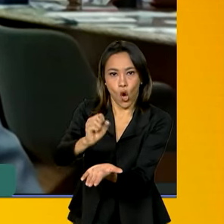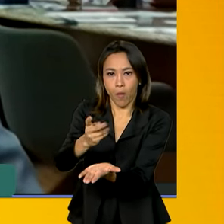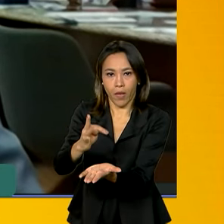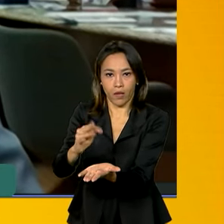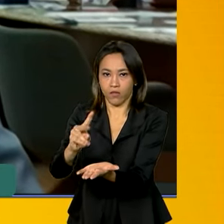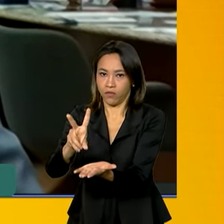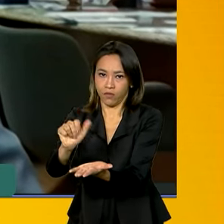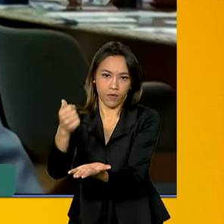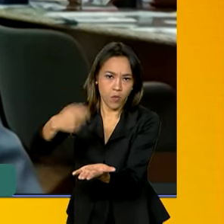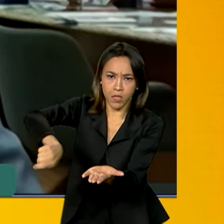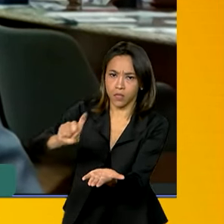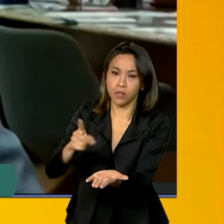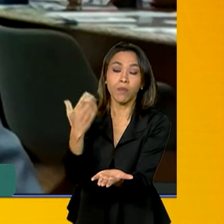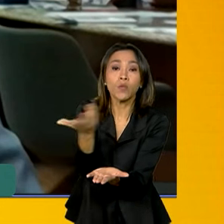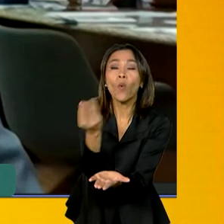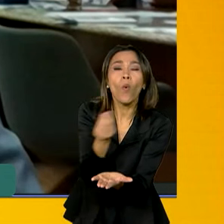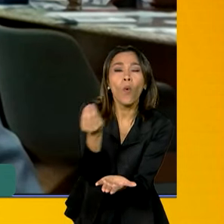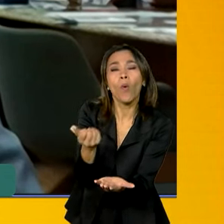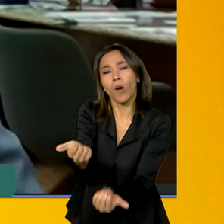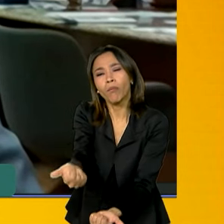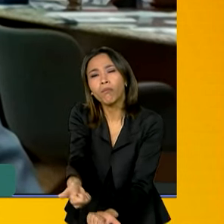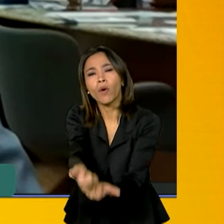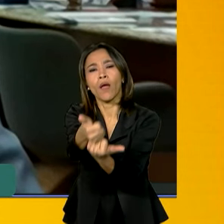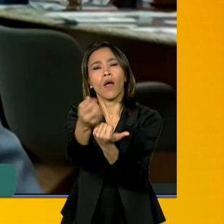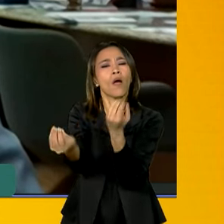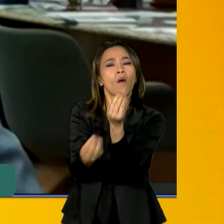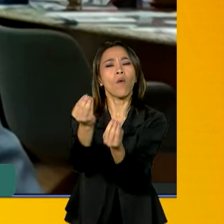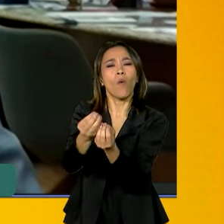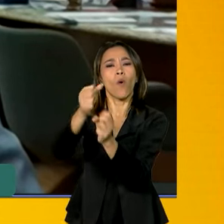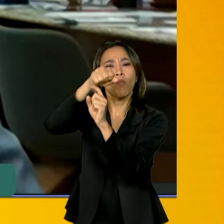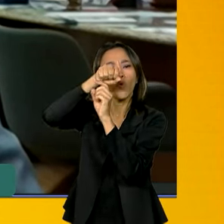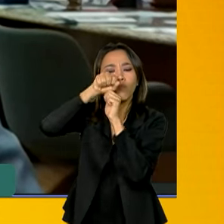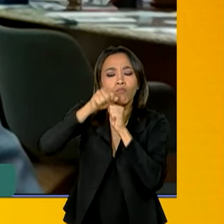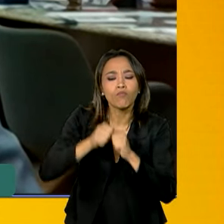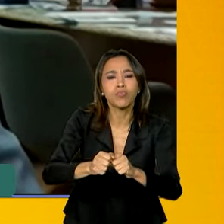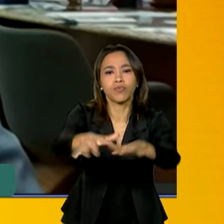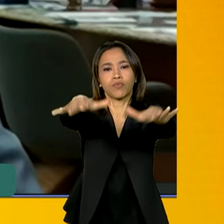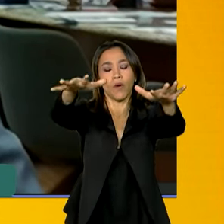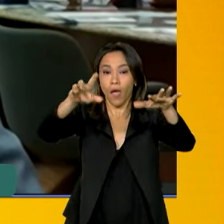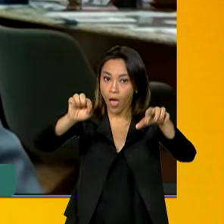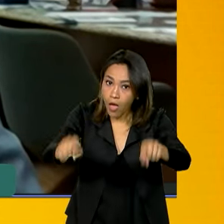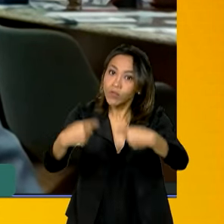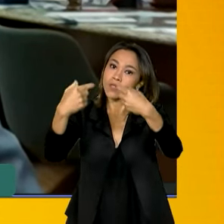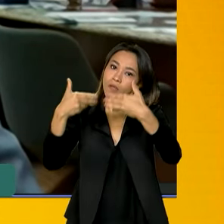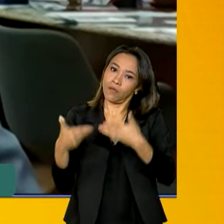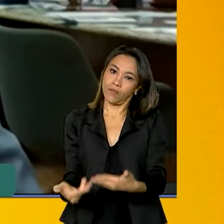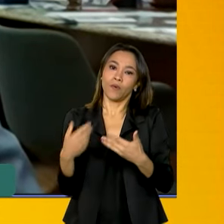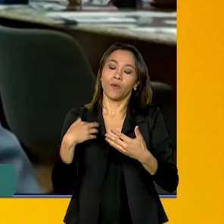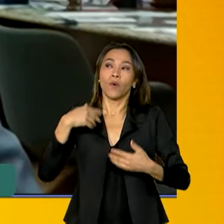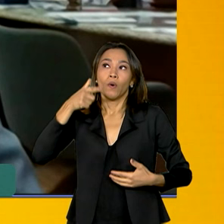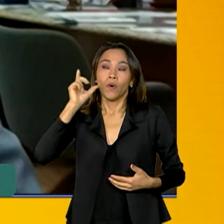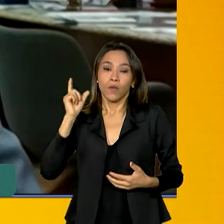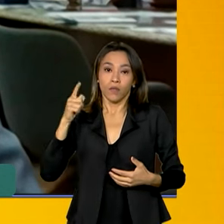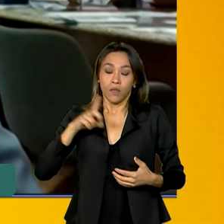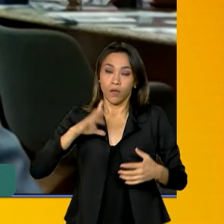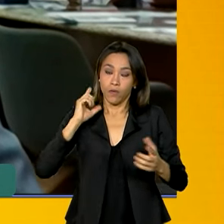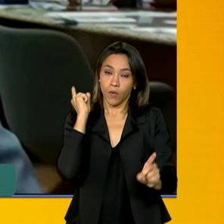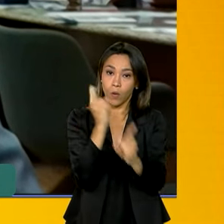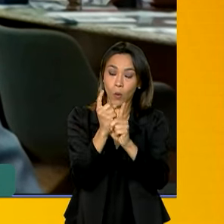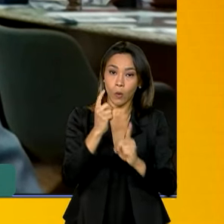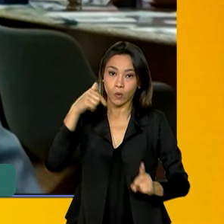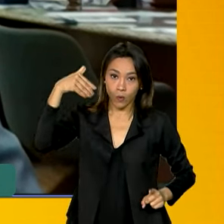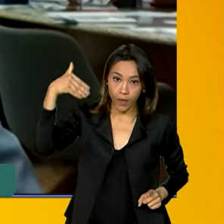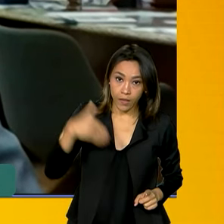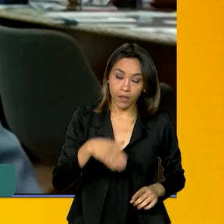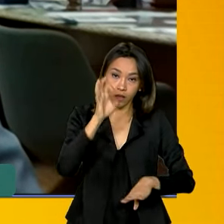fortalece e como é que as replica, que é o grande desafio, que ontem, um encontro maravilhoso aqui em